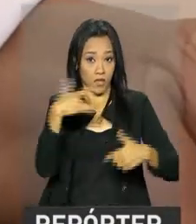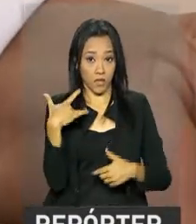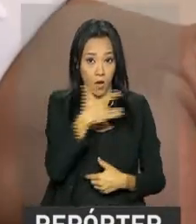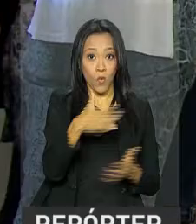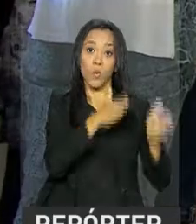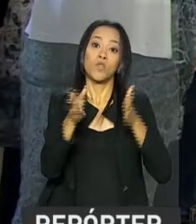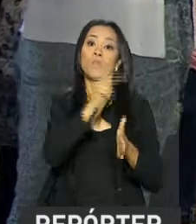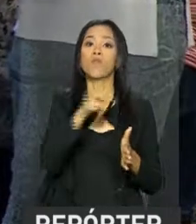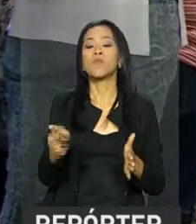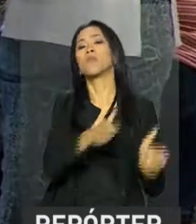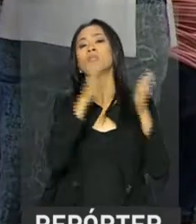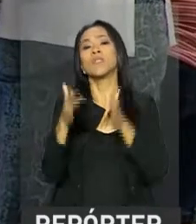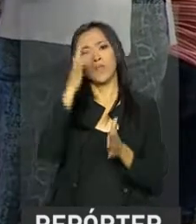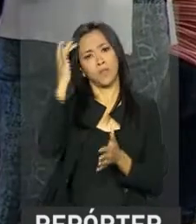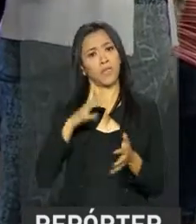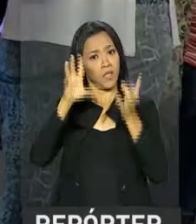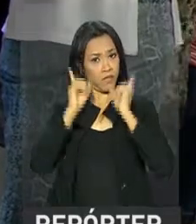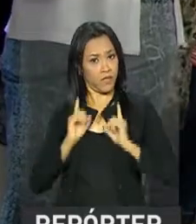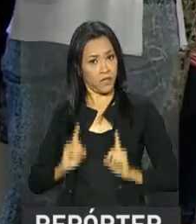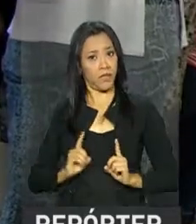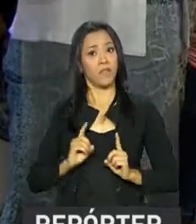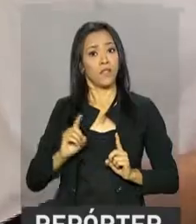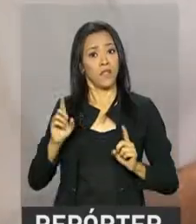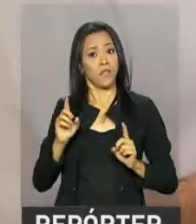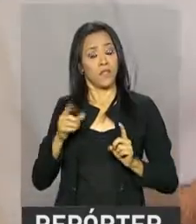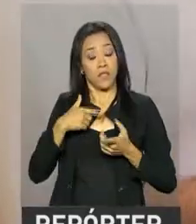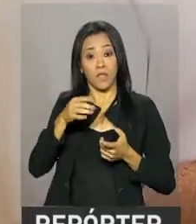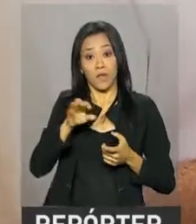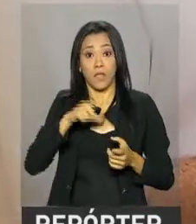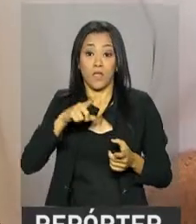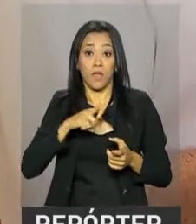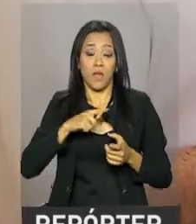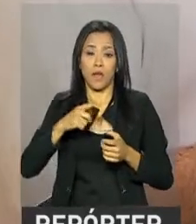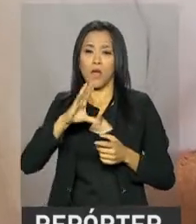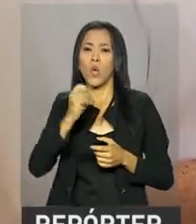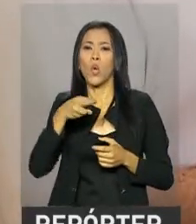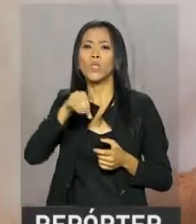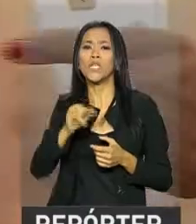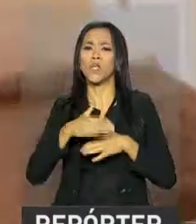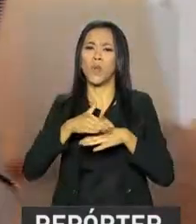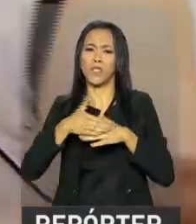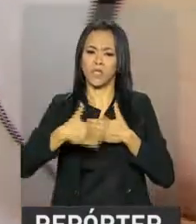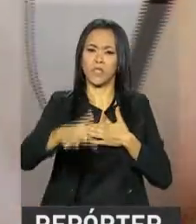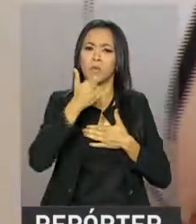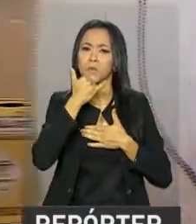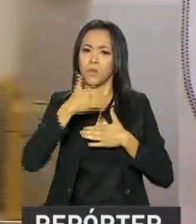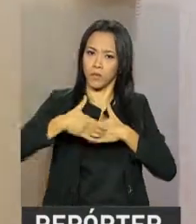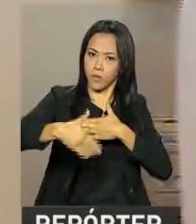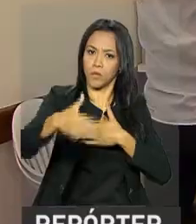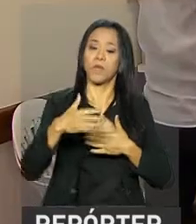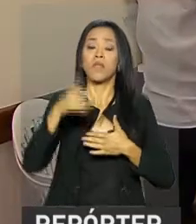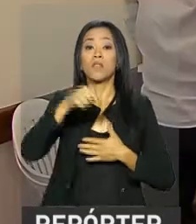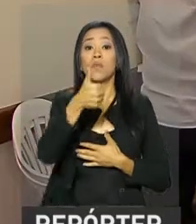professores e portadores de doenças crônicas. A medida vale enquanto durarem os estoques. São 10 milhões